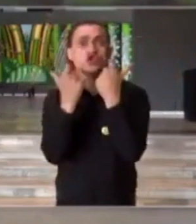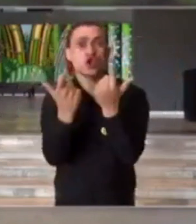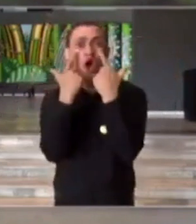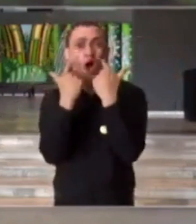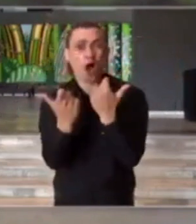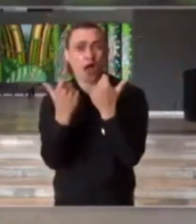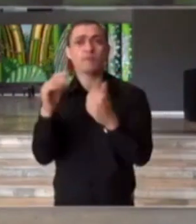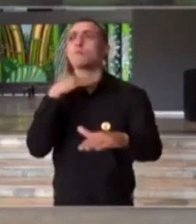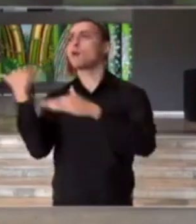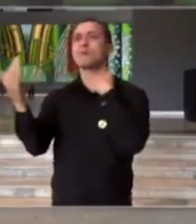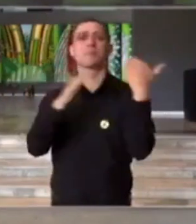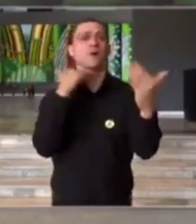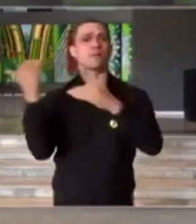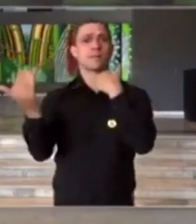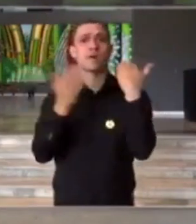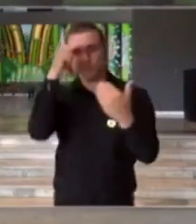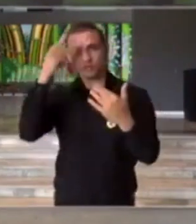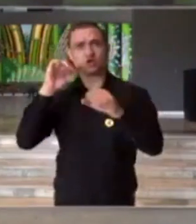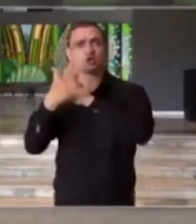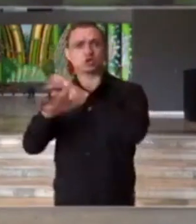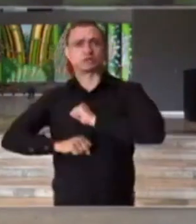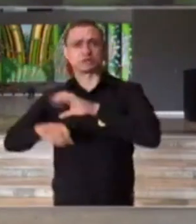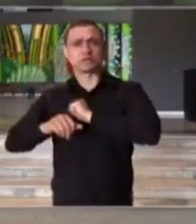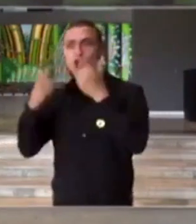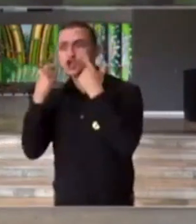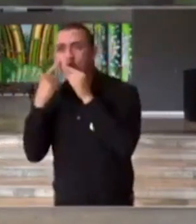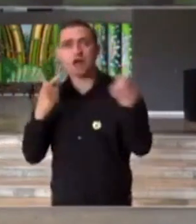mortes e infectados.